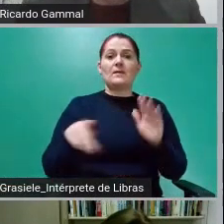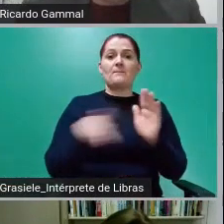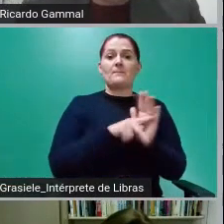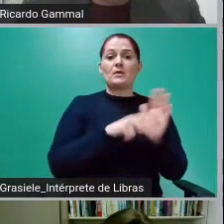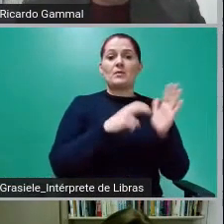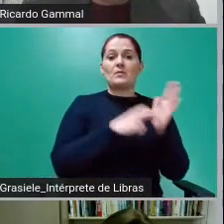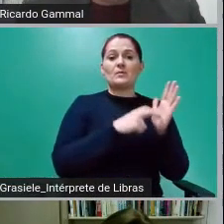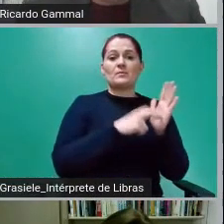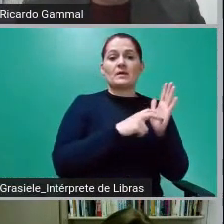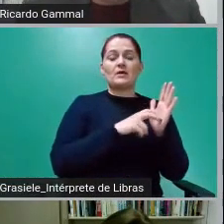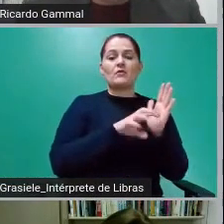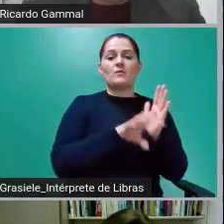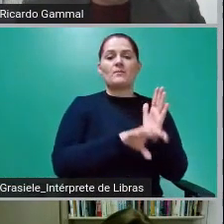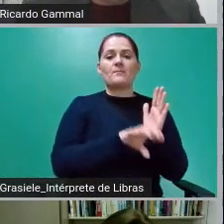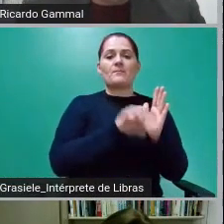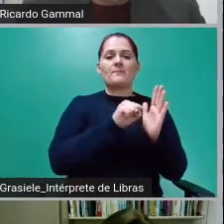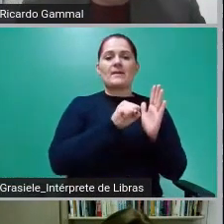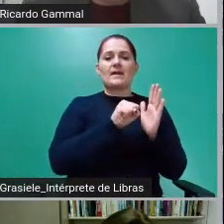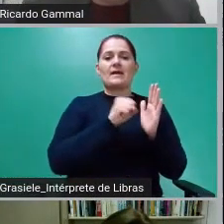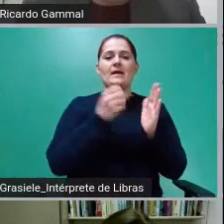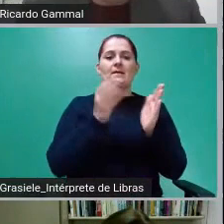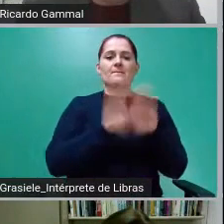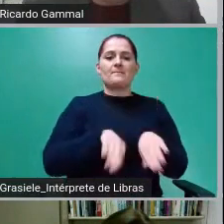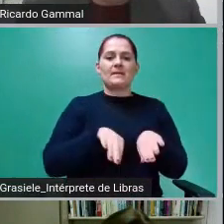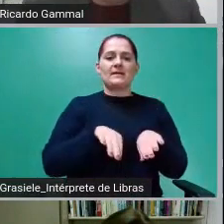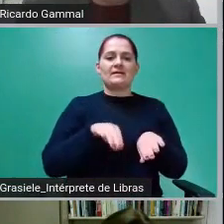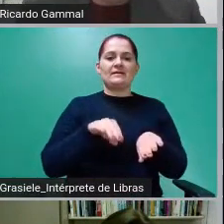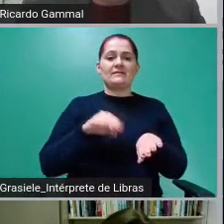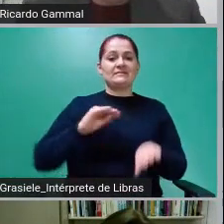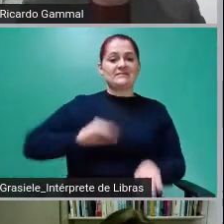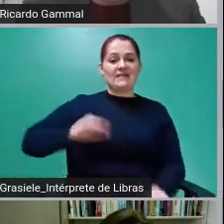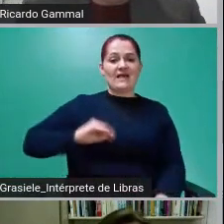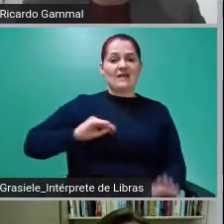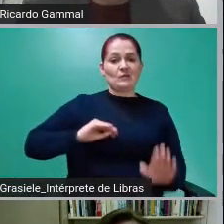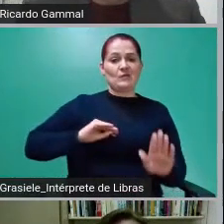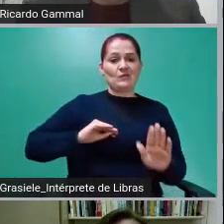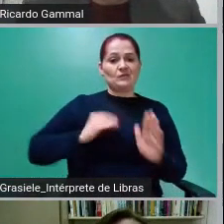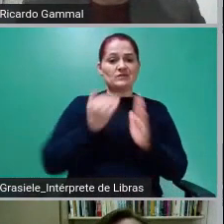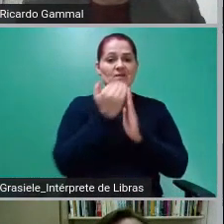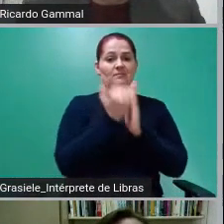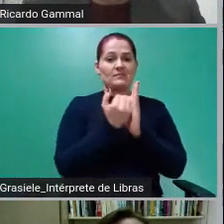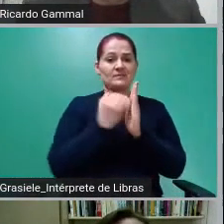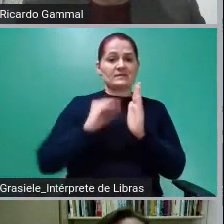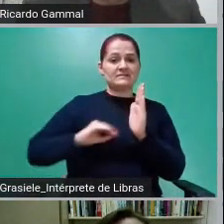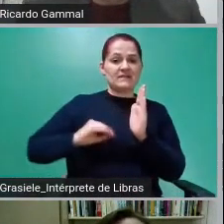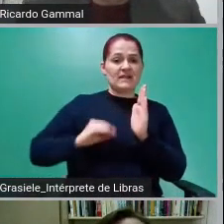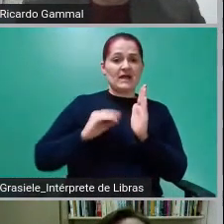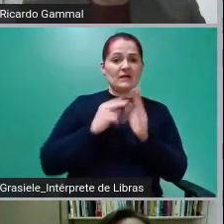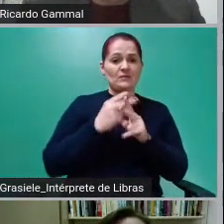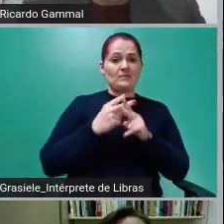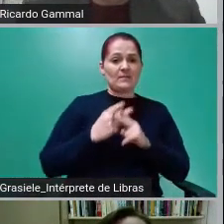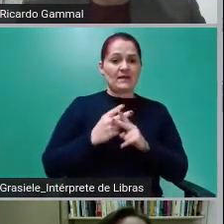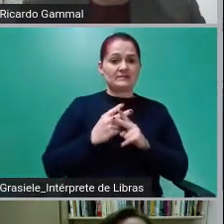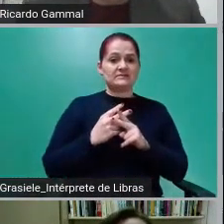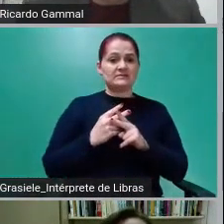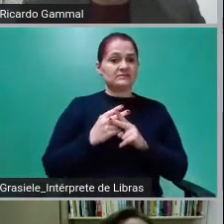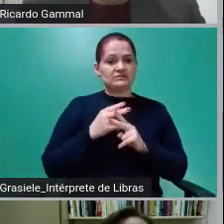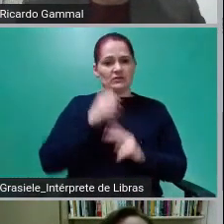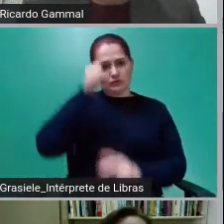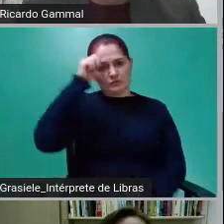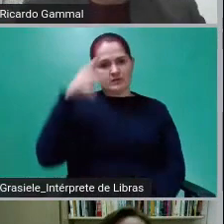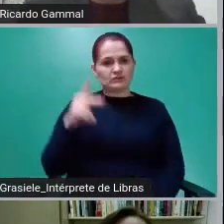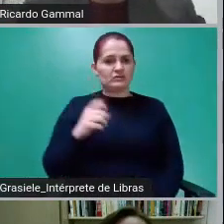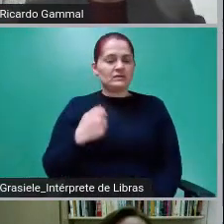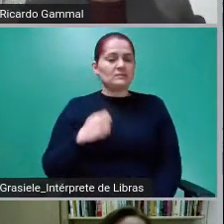já deduz da sua renda o valor da prestação daquele empréstimo.